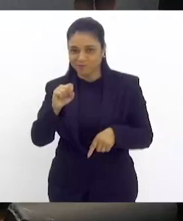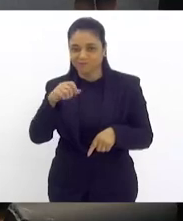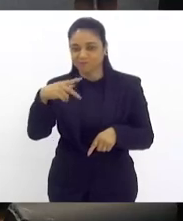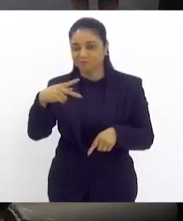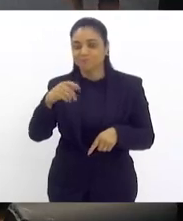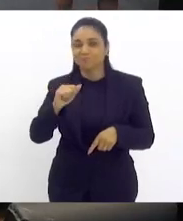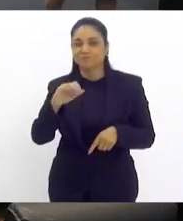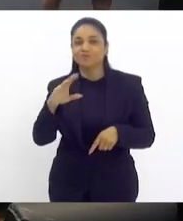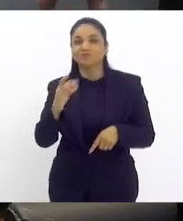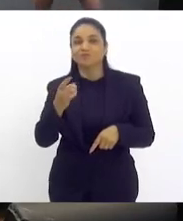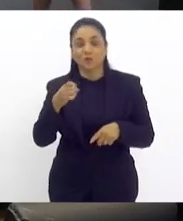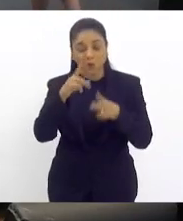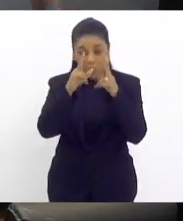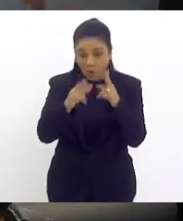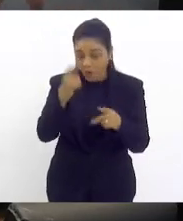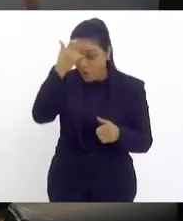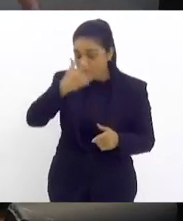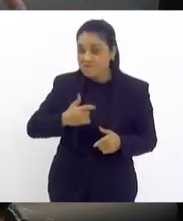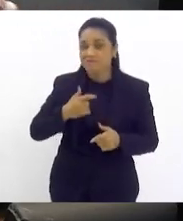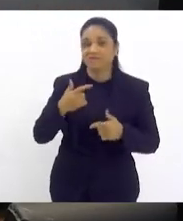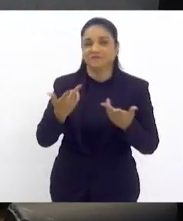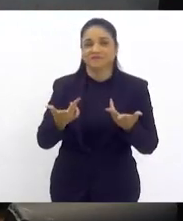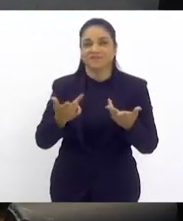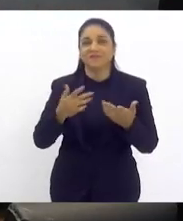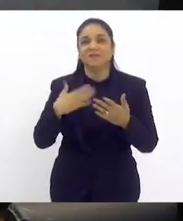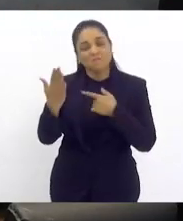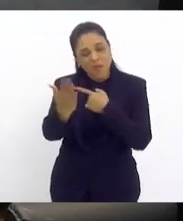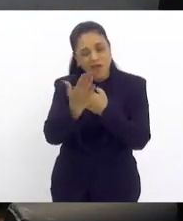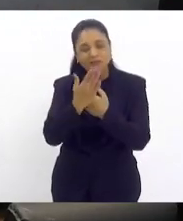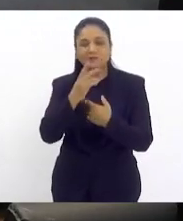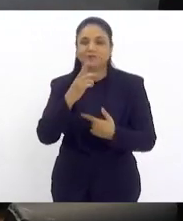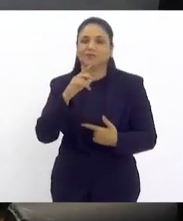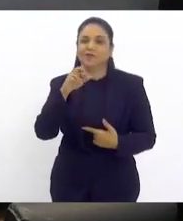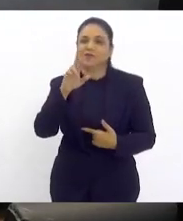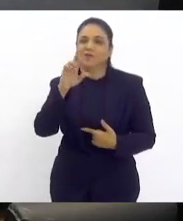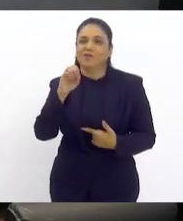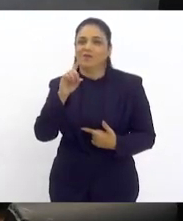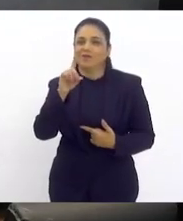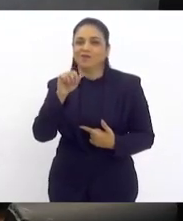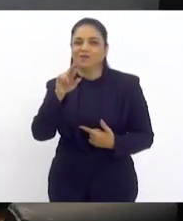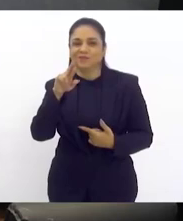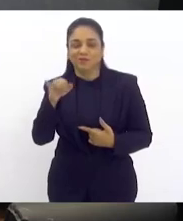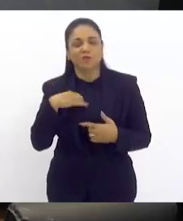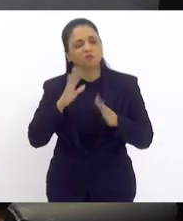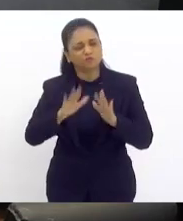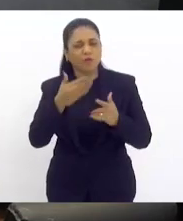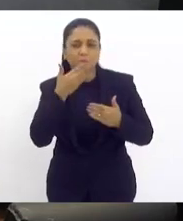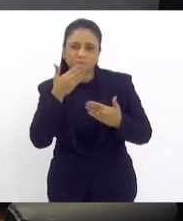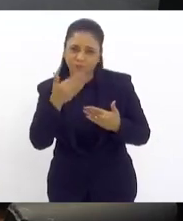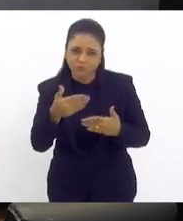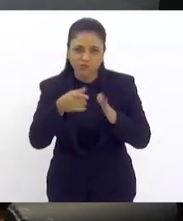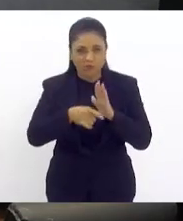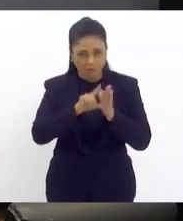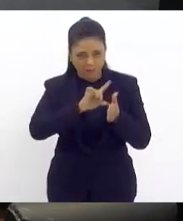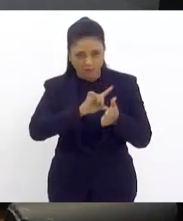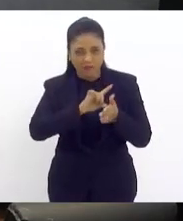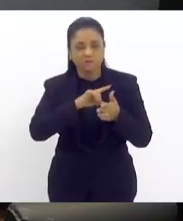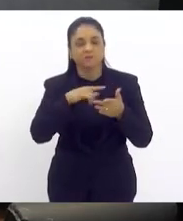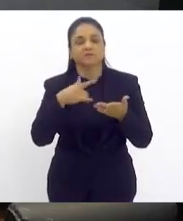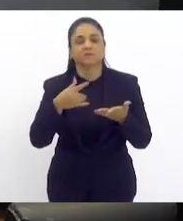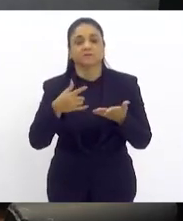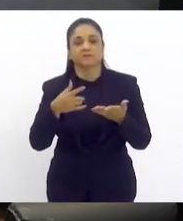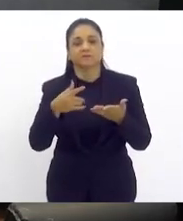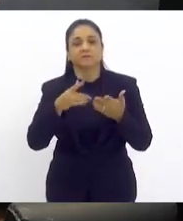Rodrigo, me ajuda aí, Rodrigo. Me ajuda aí, Rodrigo. Por favor, deputado. Olha só, eu já vinha solicitado há bastante tempo. Estou fazendo agora